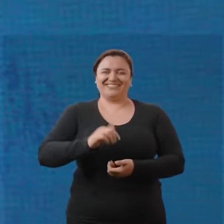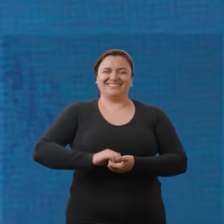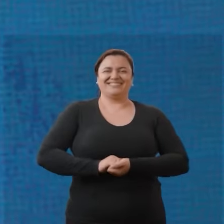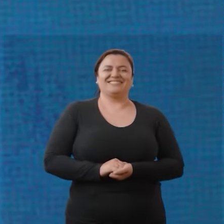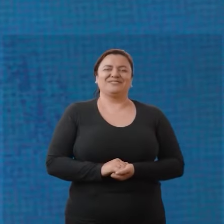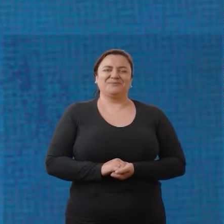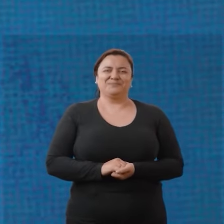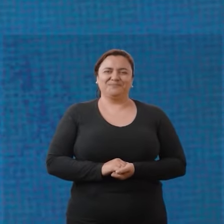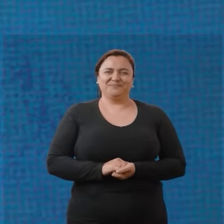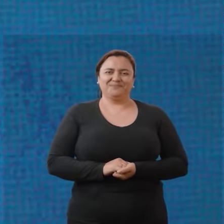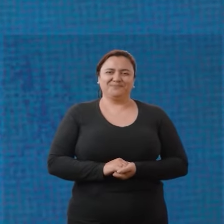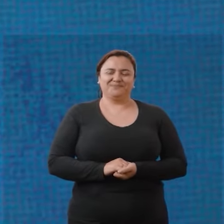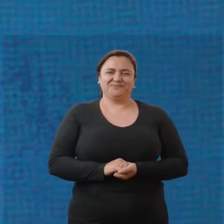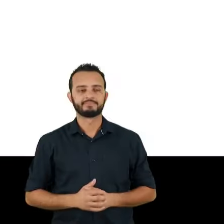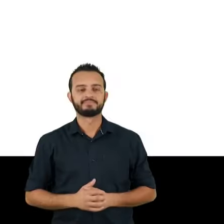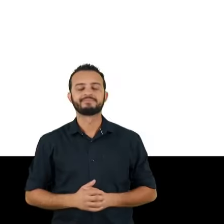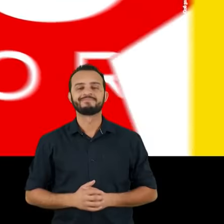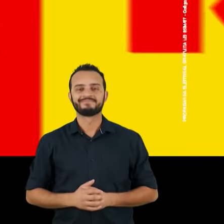22.